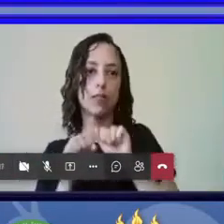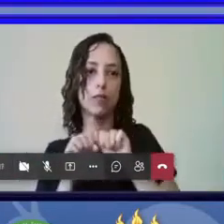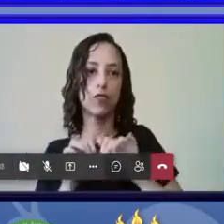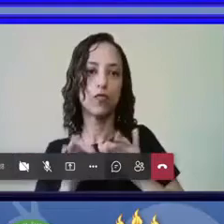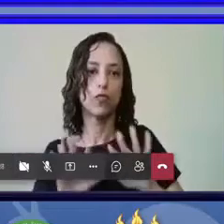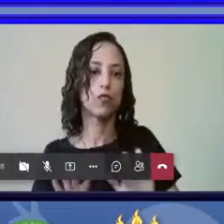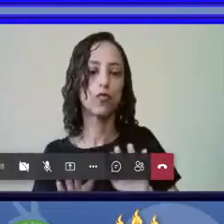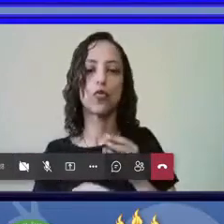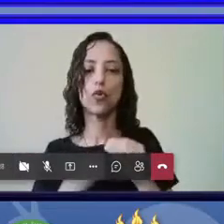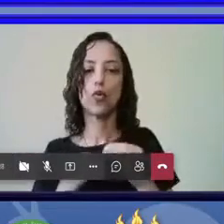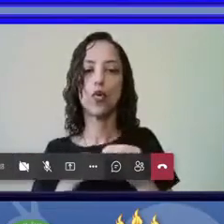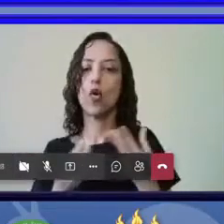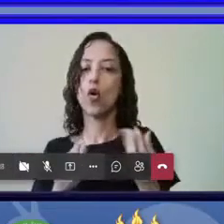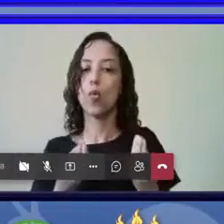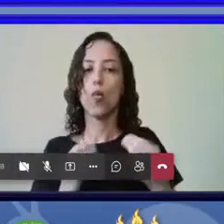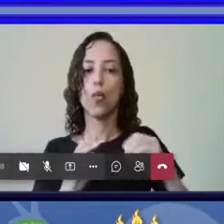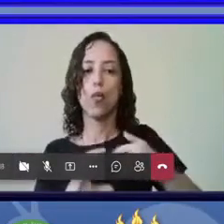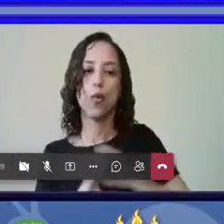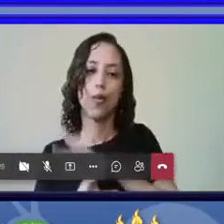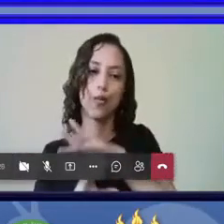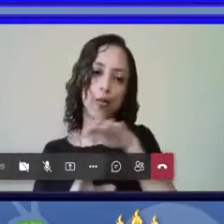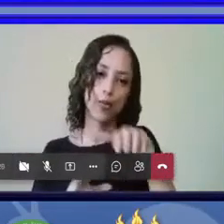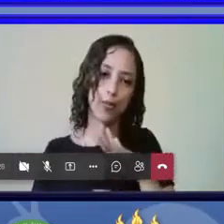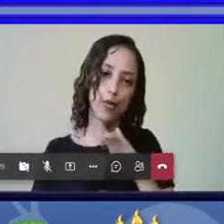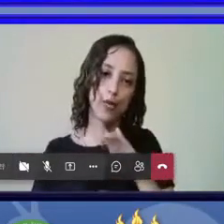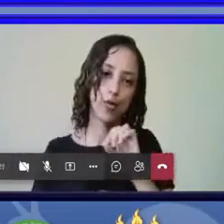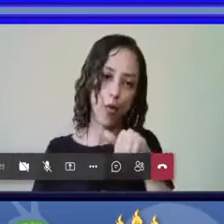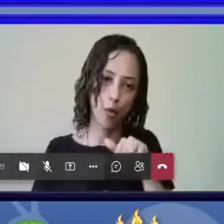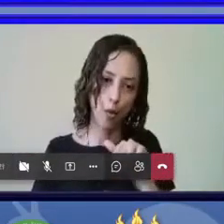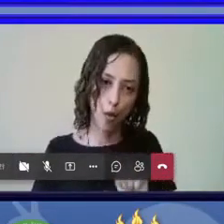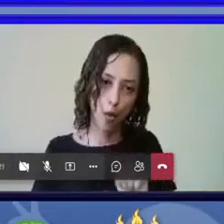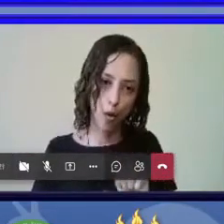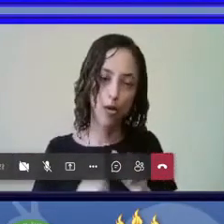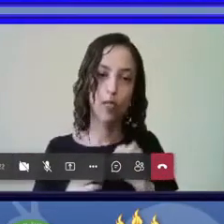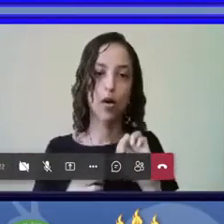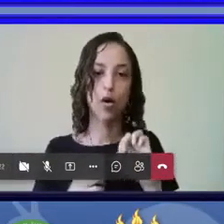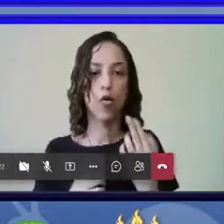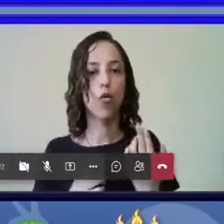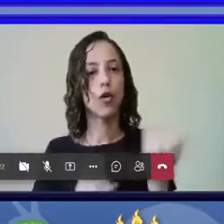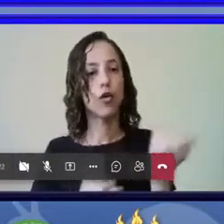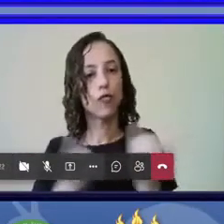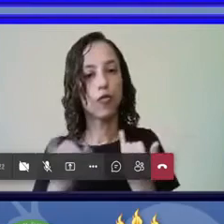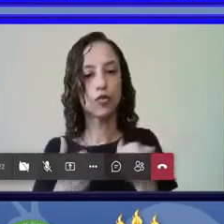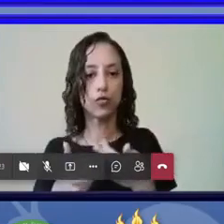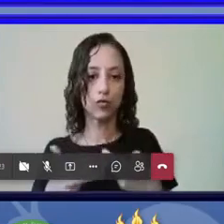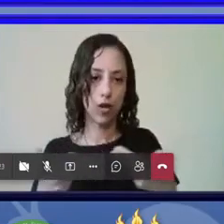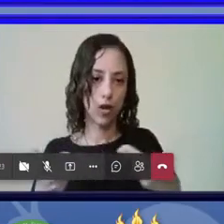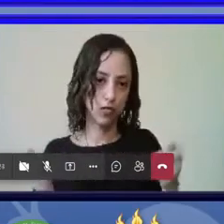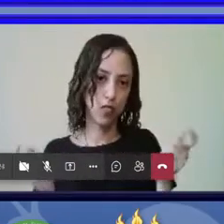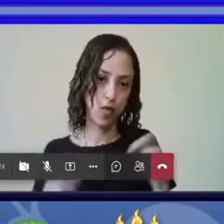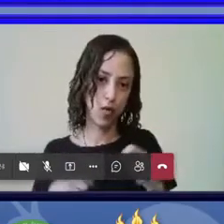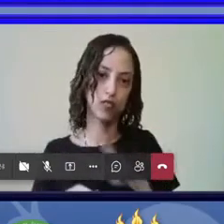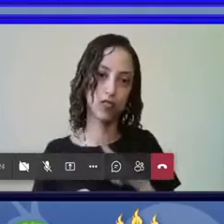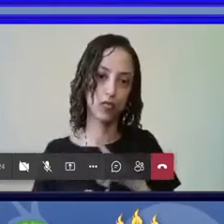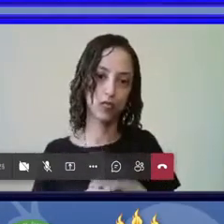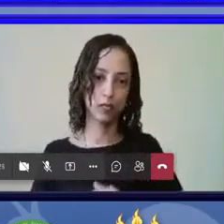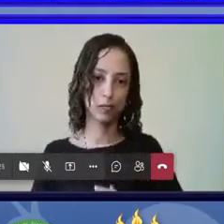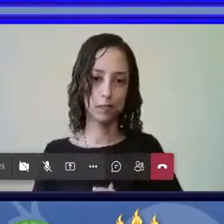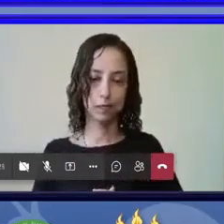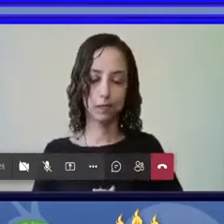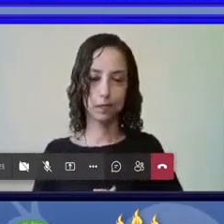biomas, e outras informações. Então,